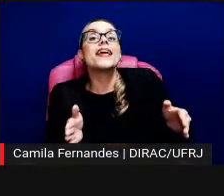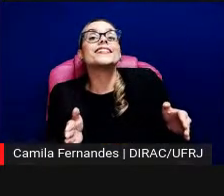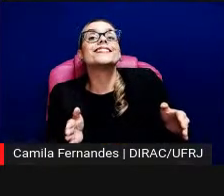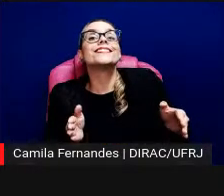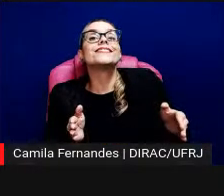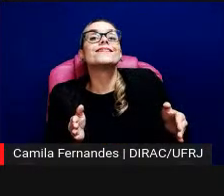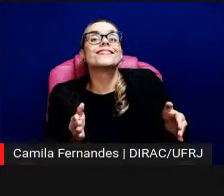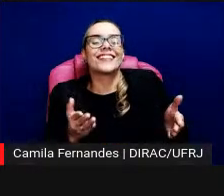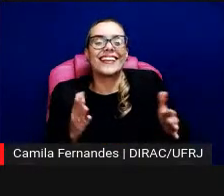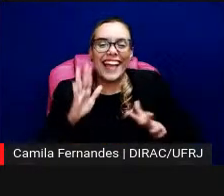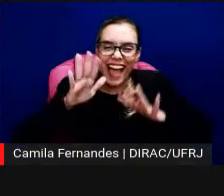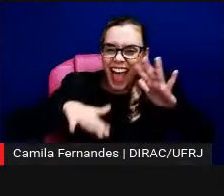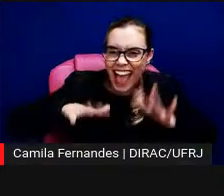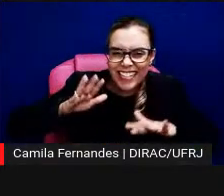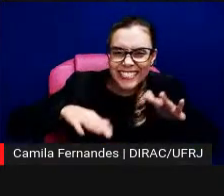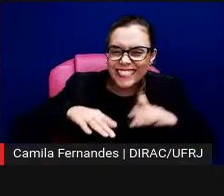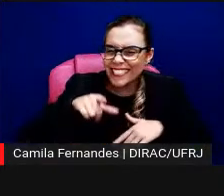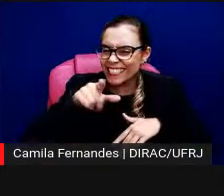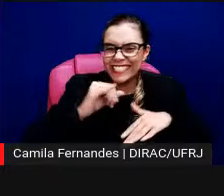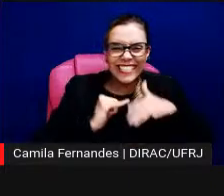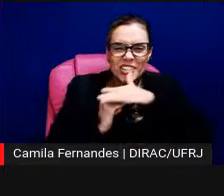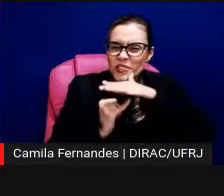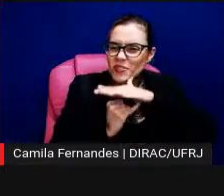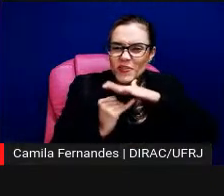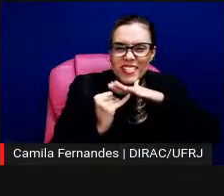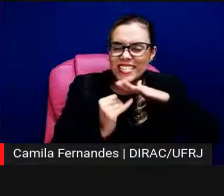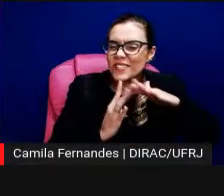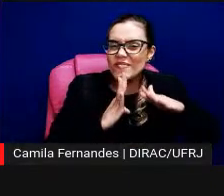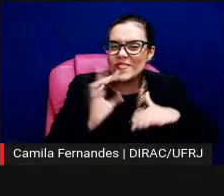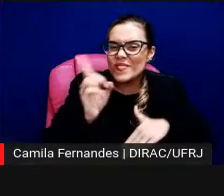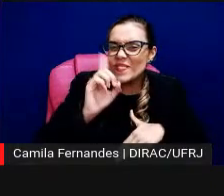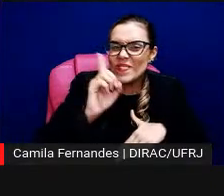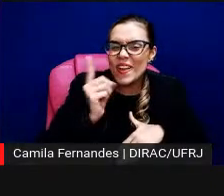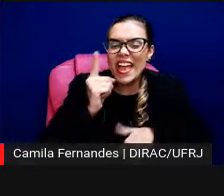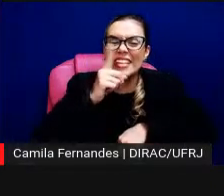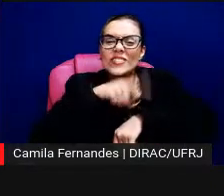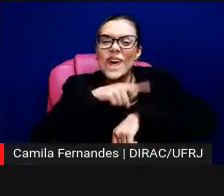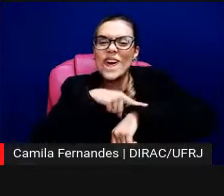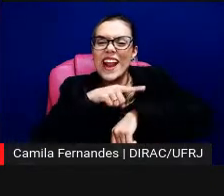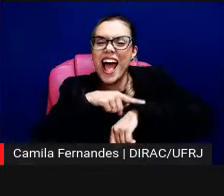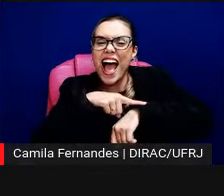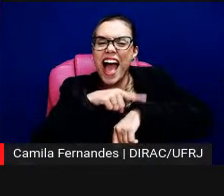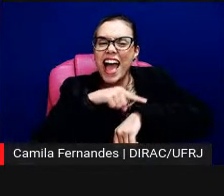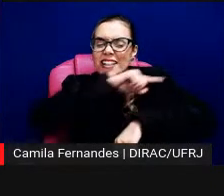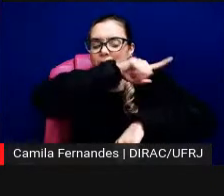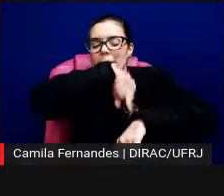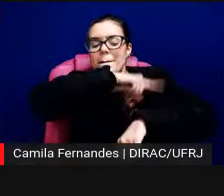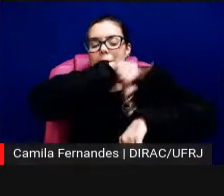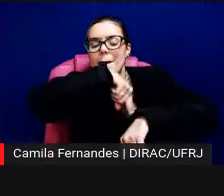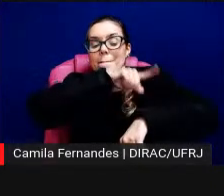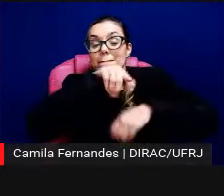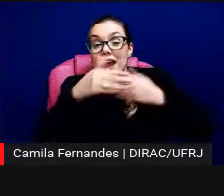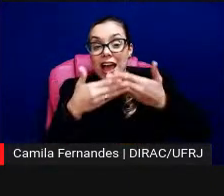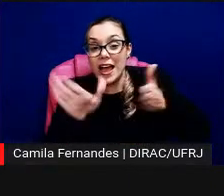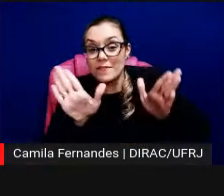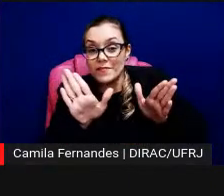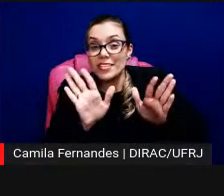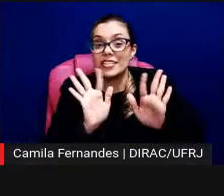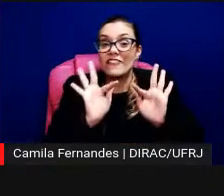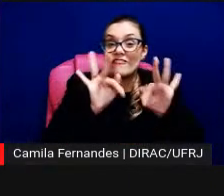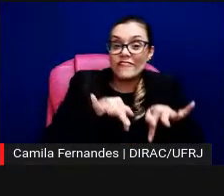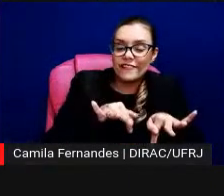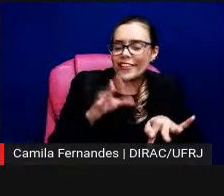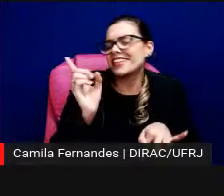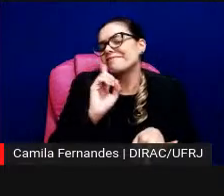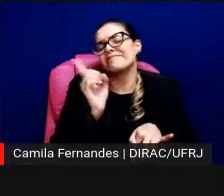institucionalmente a instituição nem sabia eu acredito que aquela mesa mudou de horário que era pra abrir e pra fechar porque a galera passou a dominar ali criar